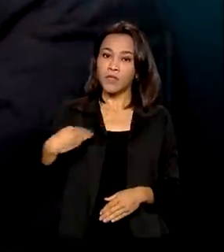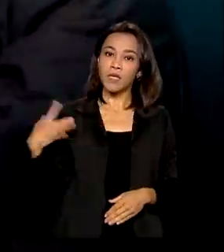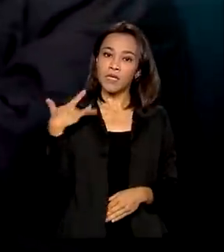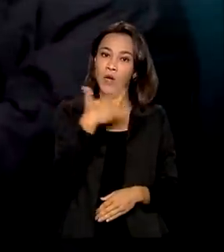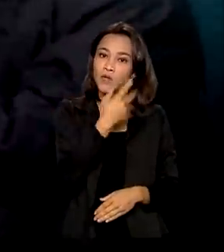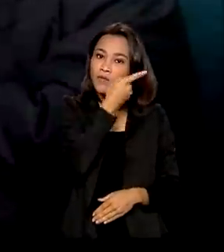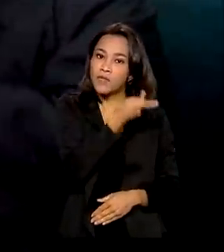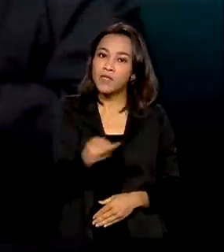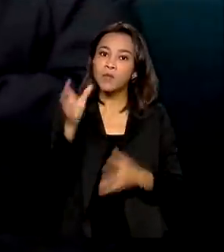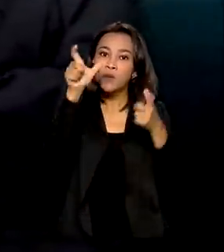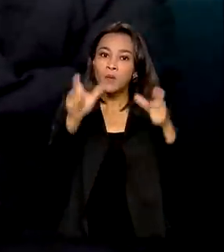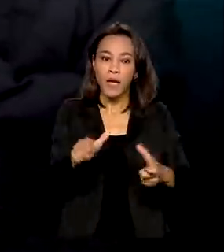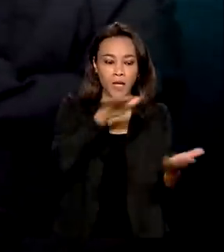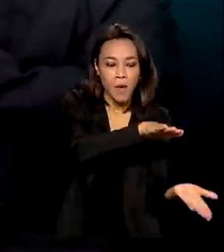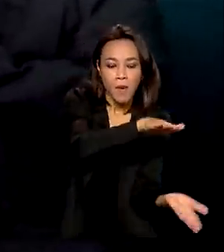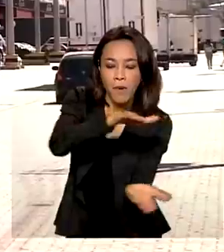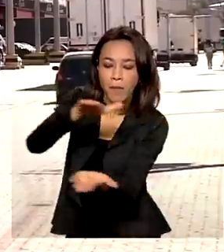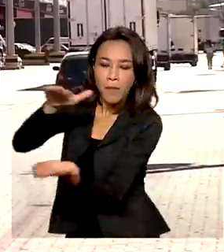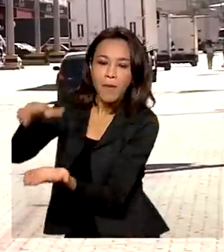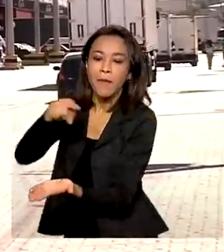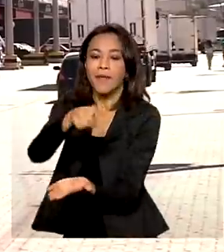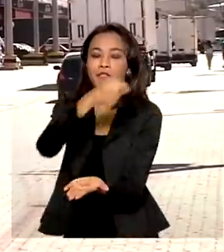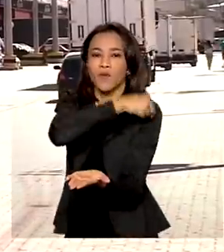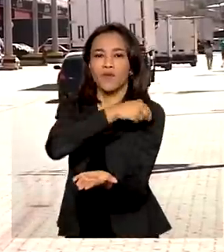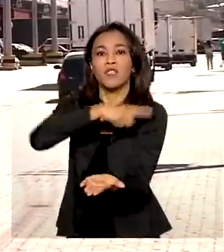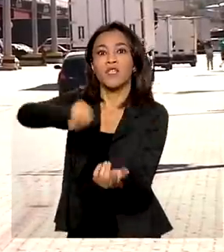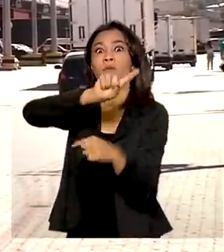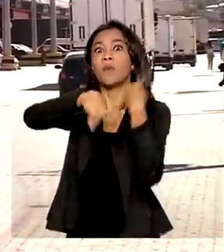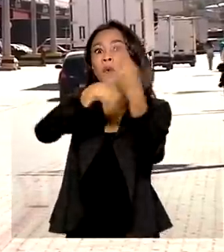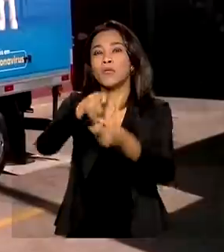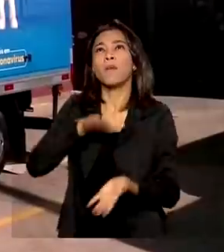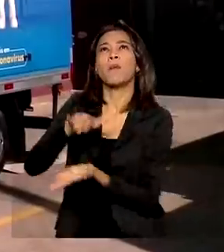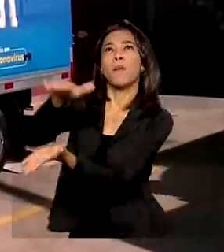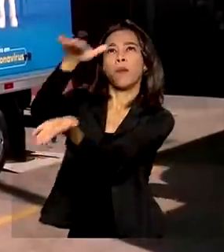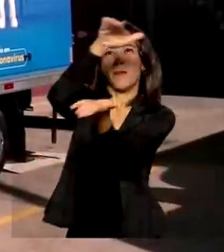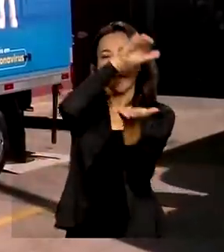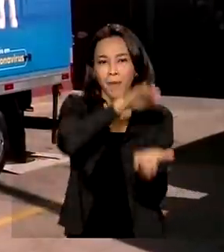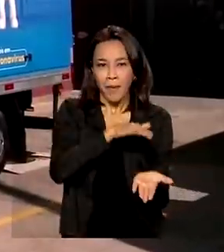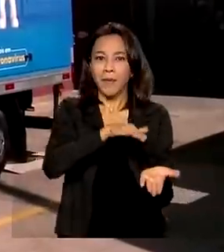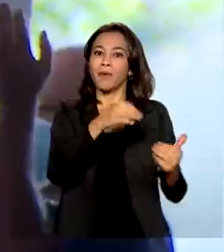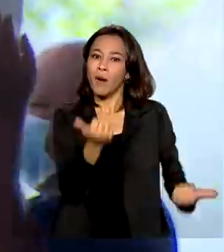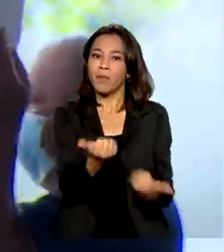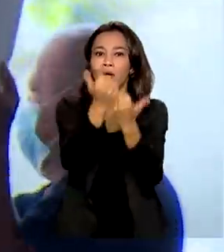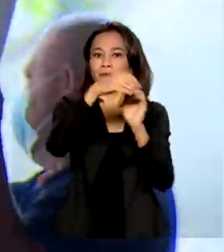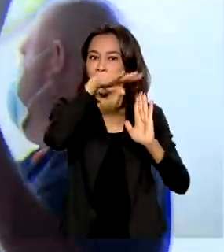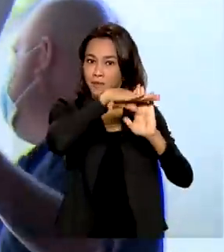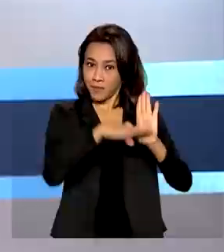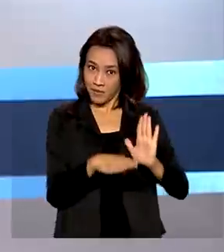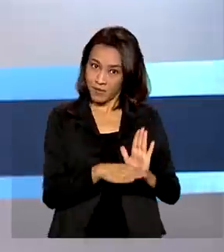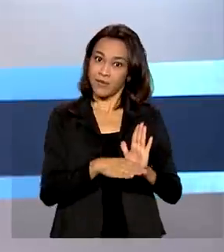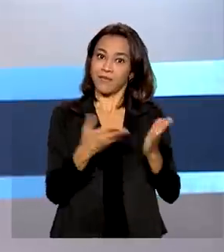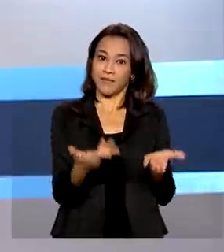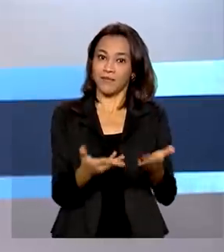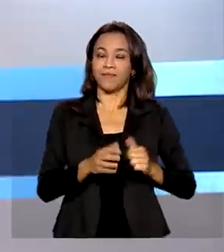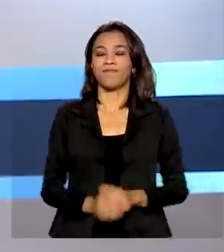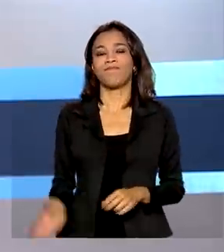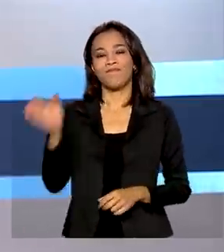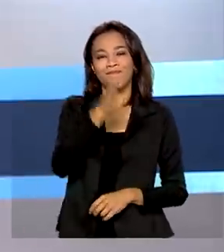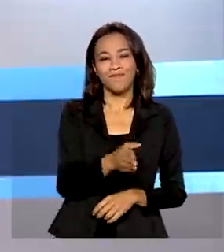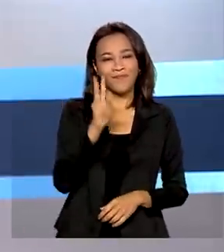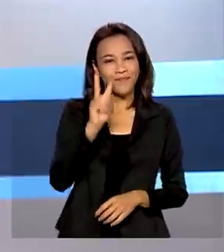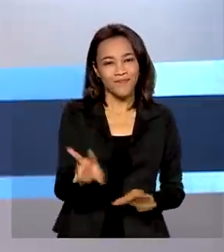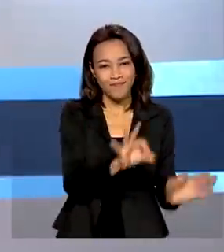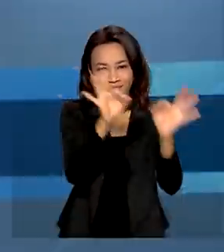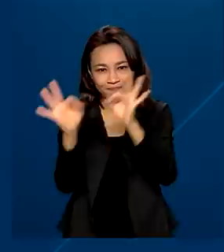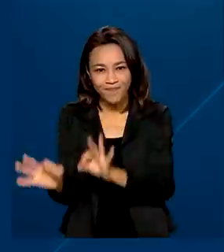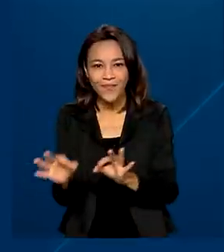de onde saem as doses contra a Covid-19, entregues aos estados por meio do Programa Nacional de Imunizações. E veja ainda,